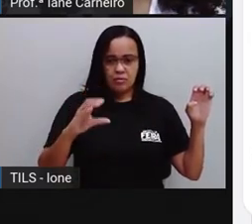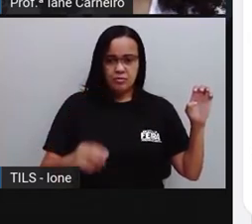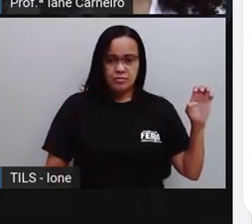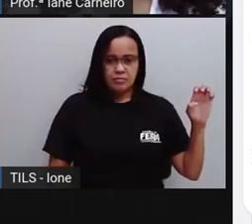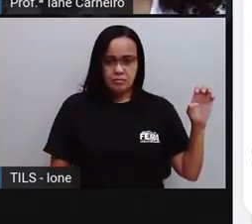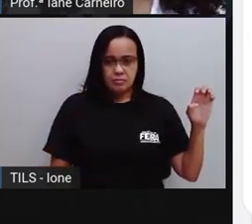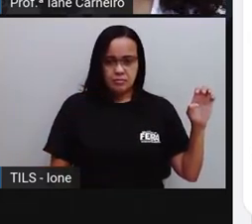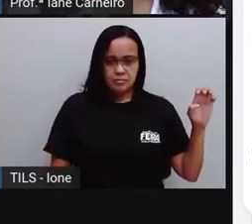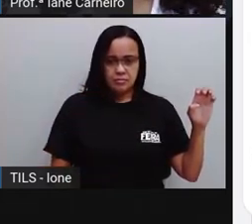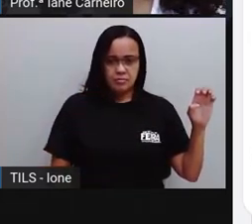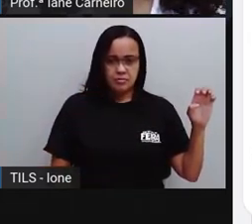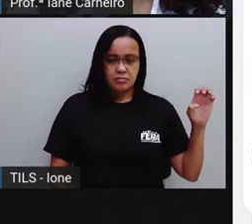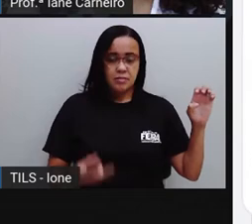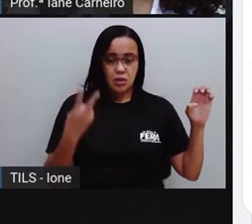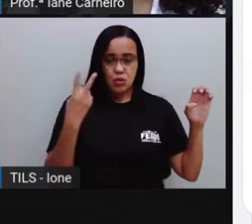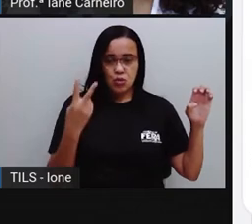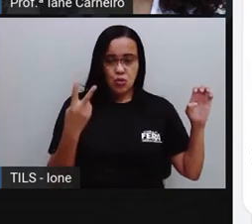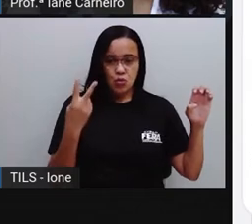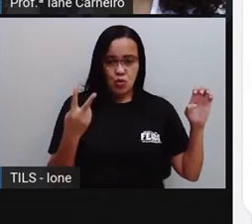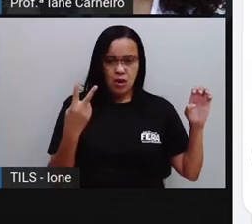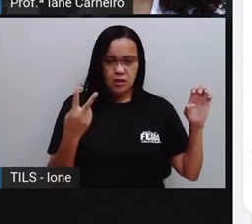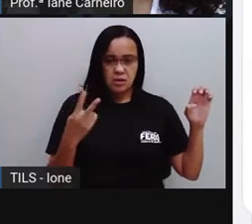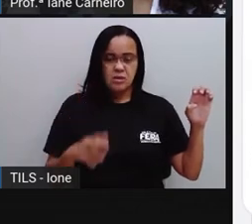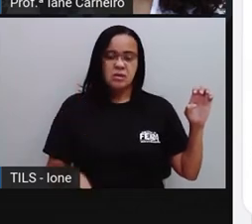E outra bola aqui.